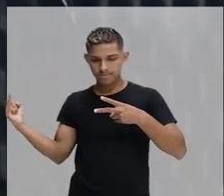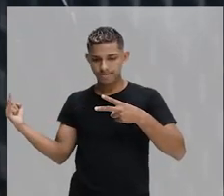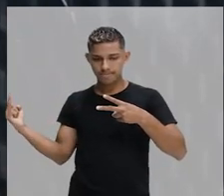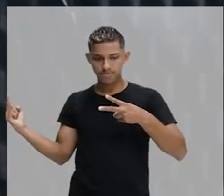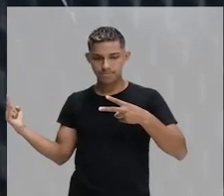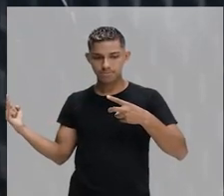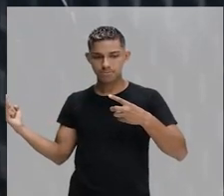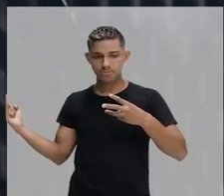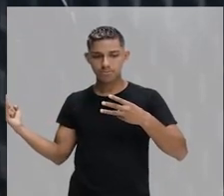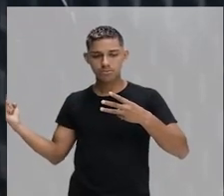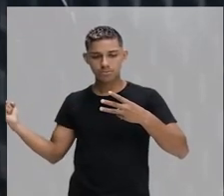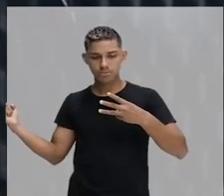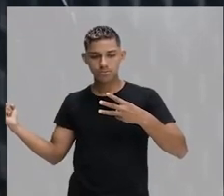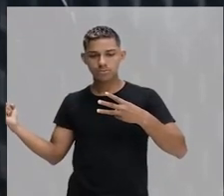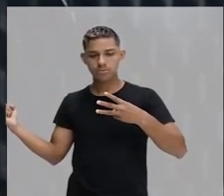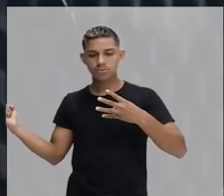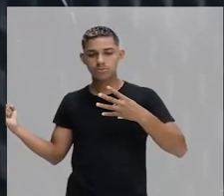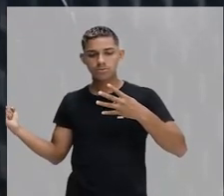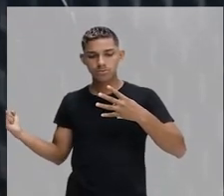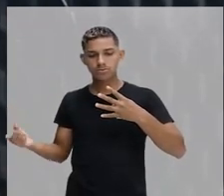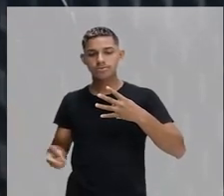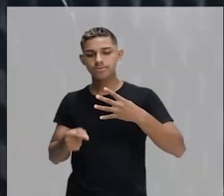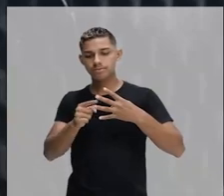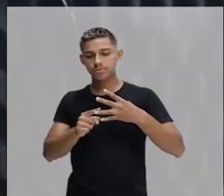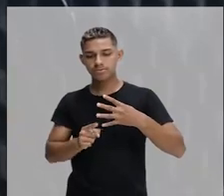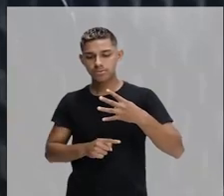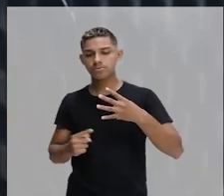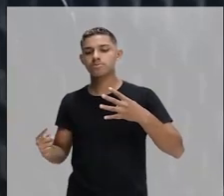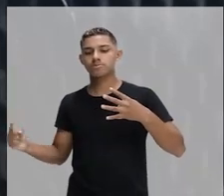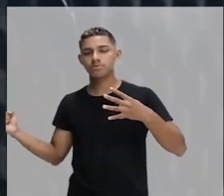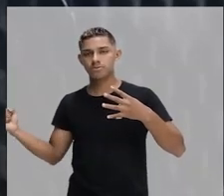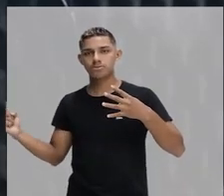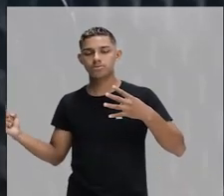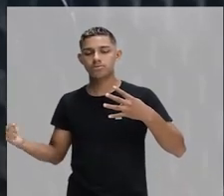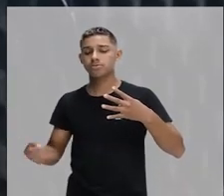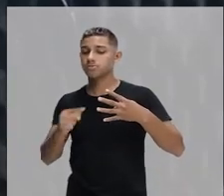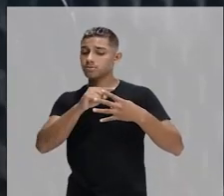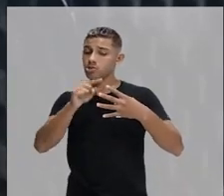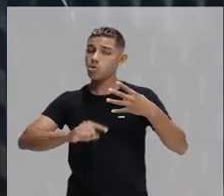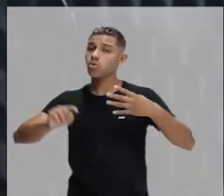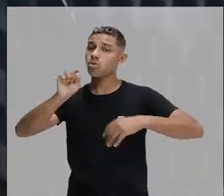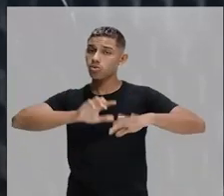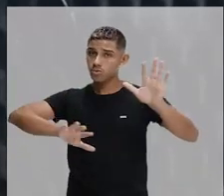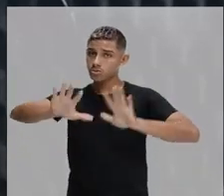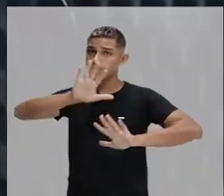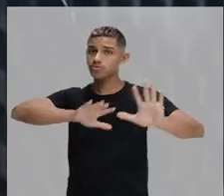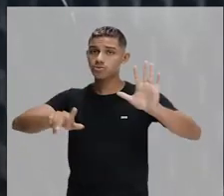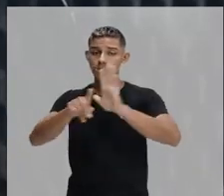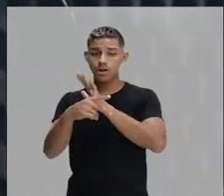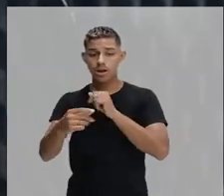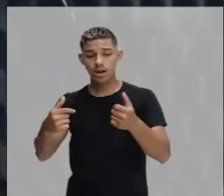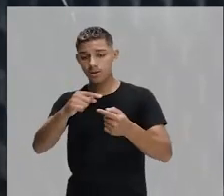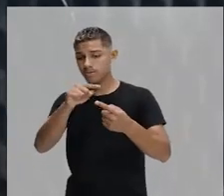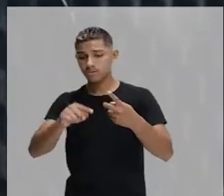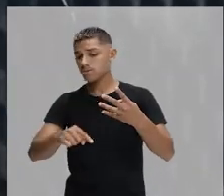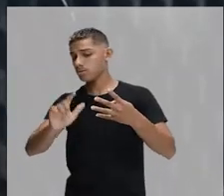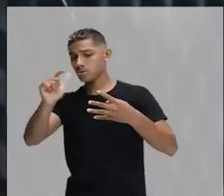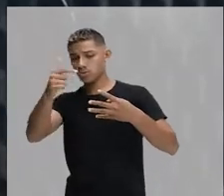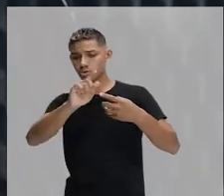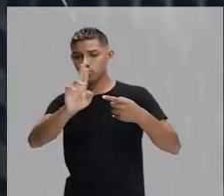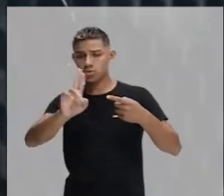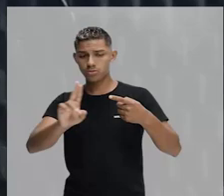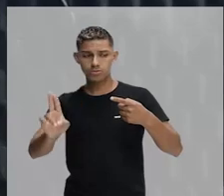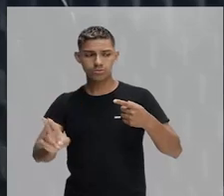históricas, diacrônicas e estilísticas, diafásicas. Então, muito cuidado, porque às vezes aparece outro nome e vocês não